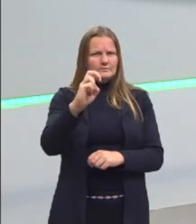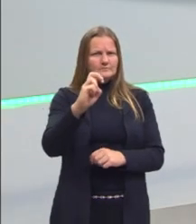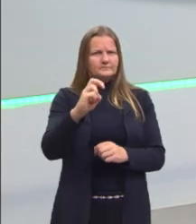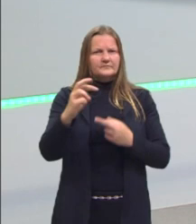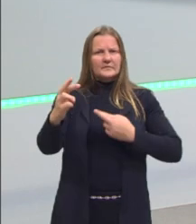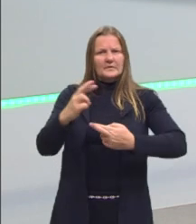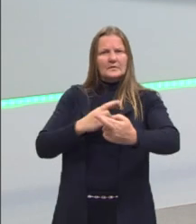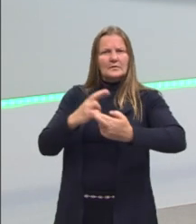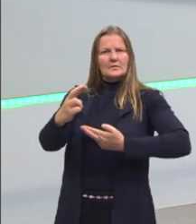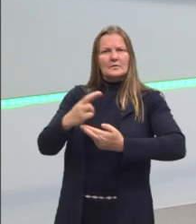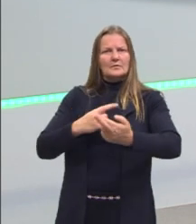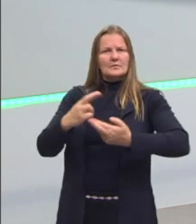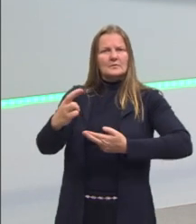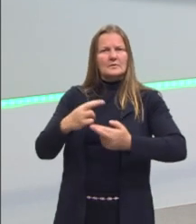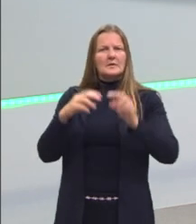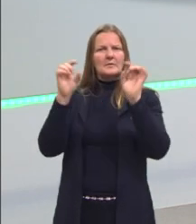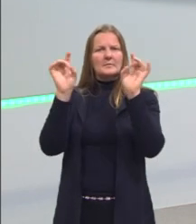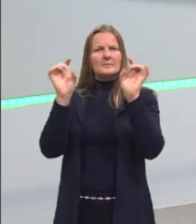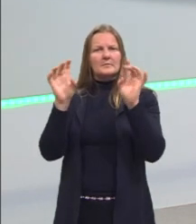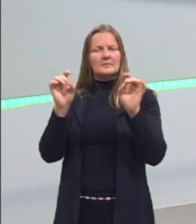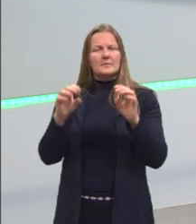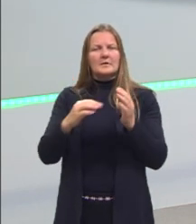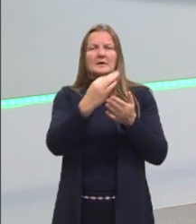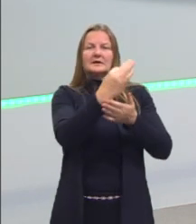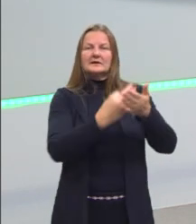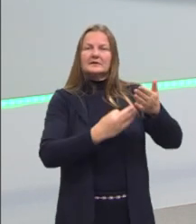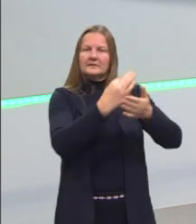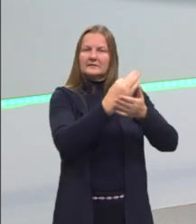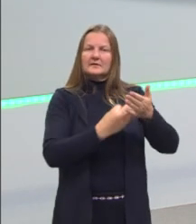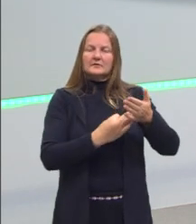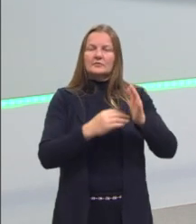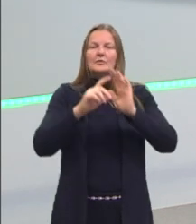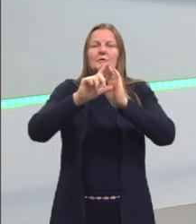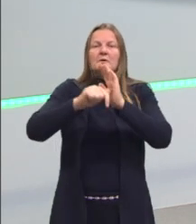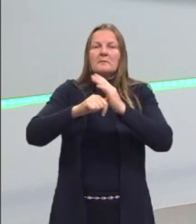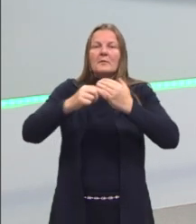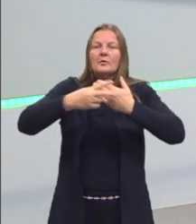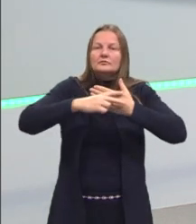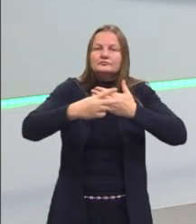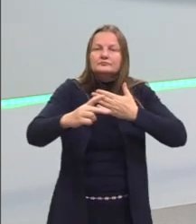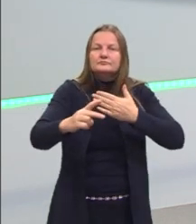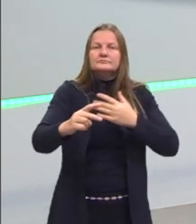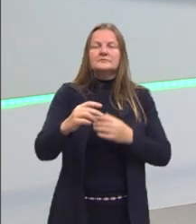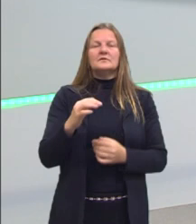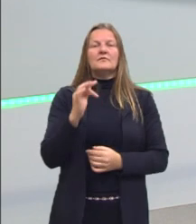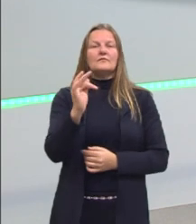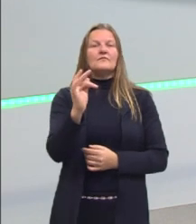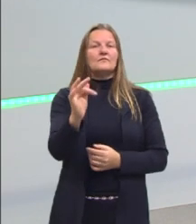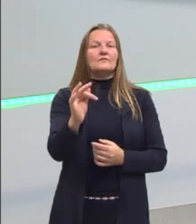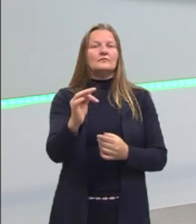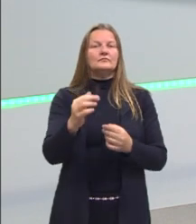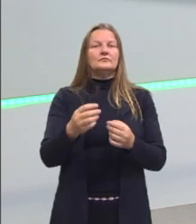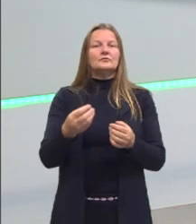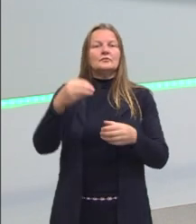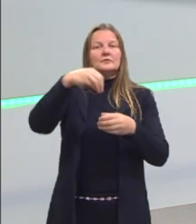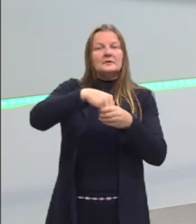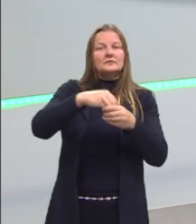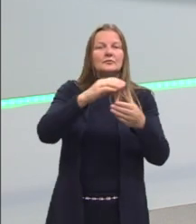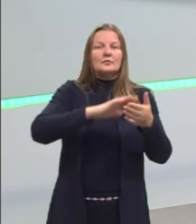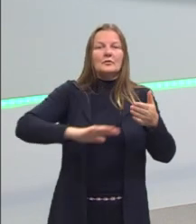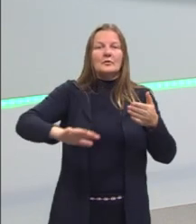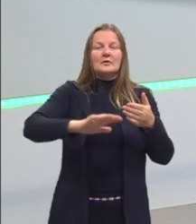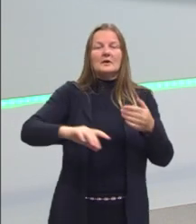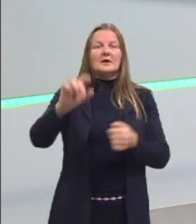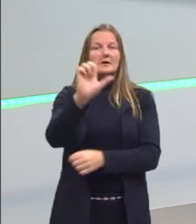se relaciona mais especificamente com textos, de repente, ela pode ser melhor explorada dentro da nossa área da